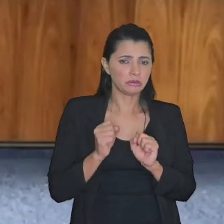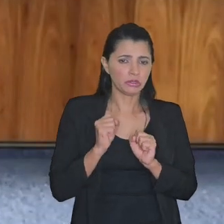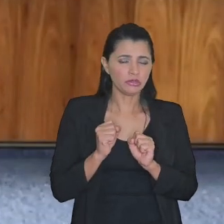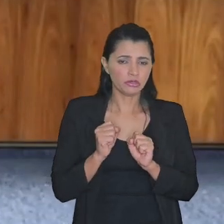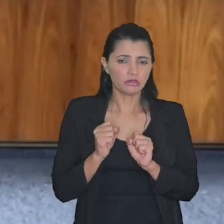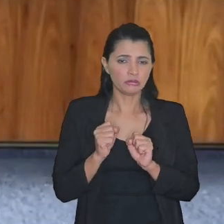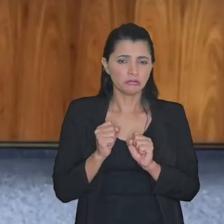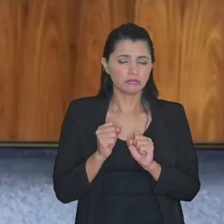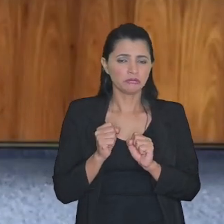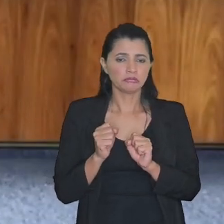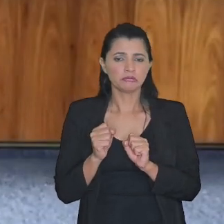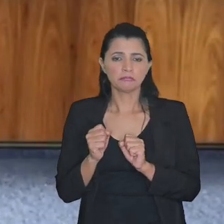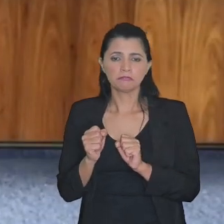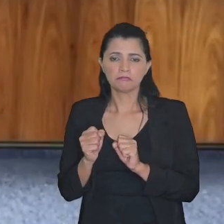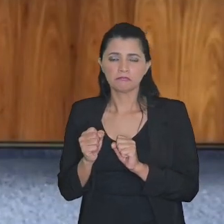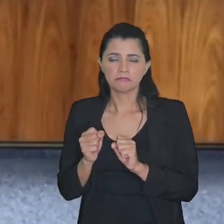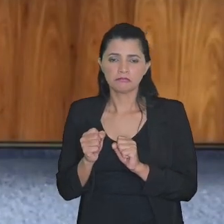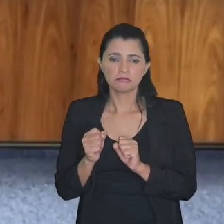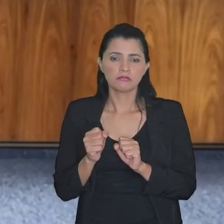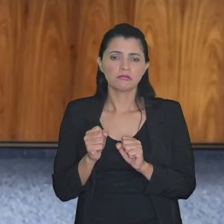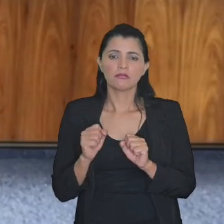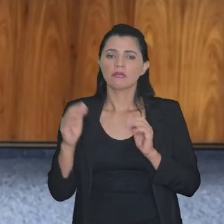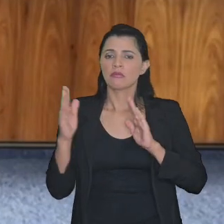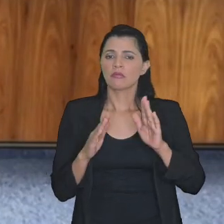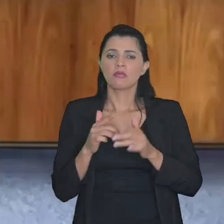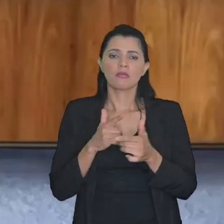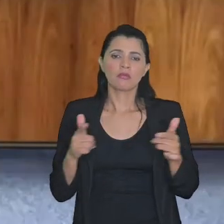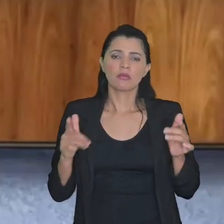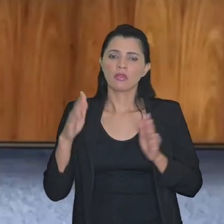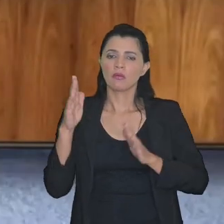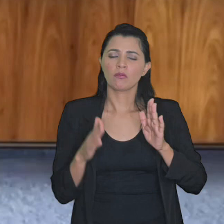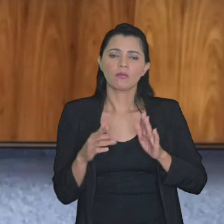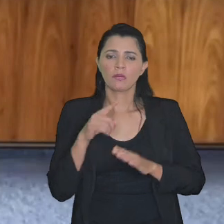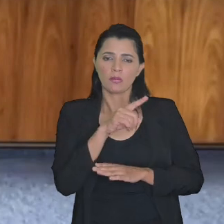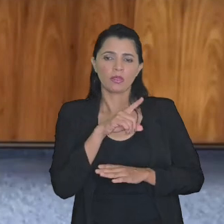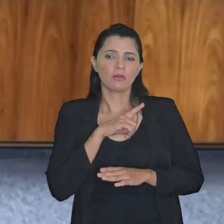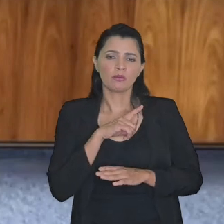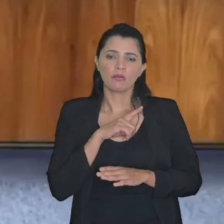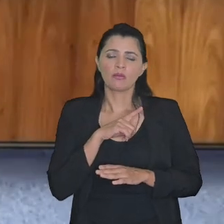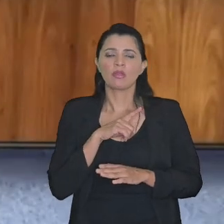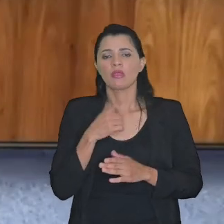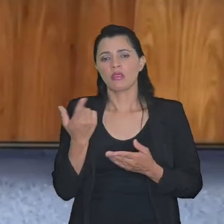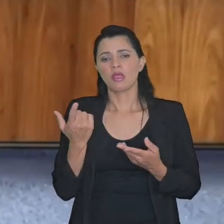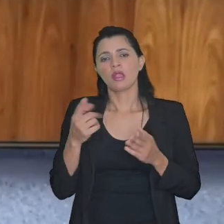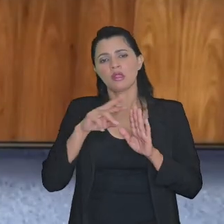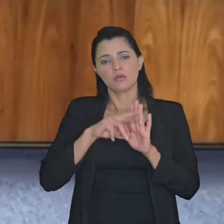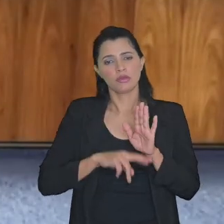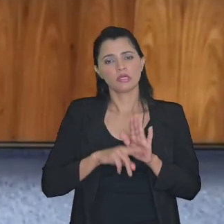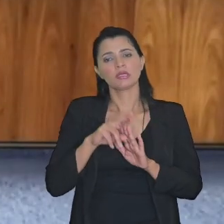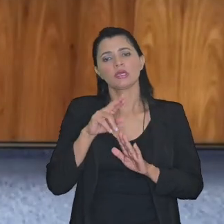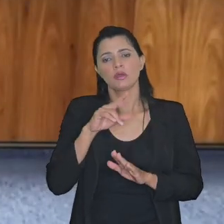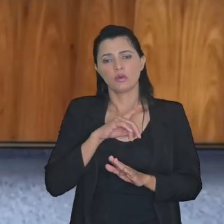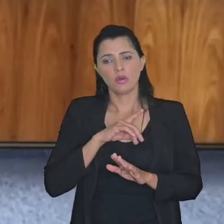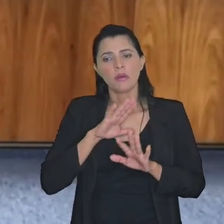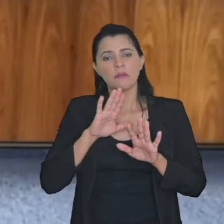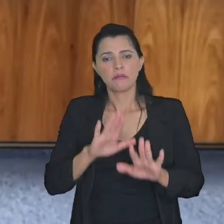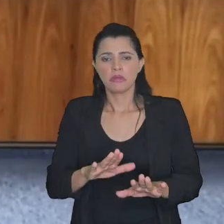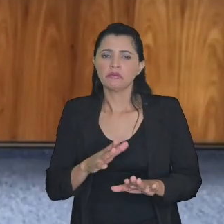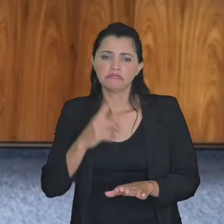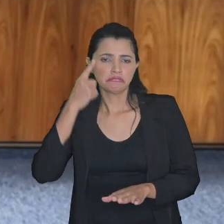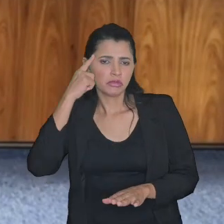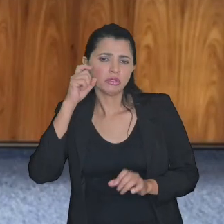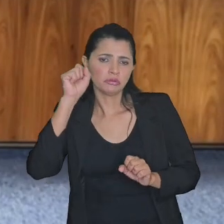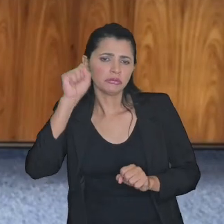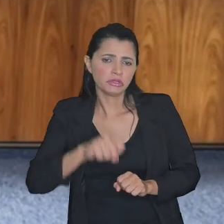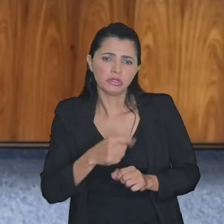dele não tem uma previsão no legislativo no termo na regulamentação mas eu penso